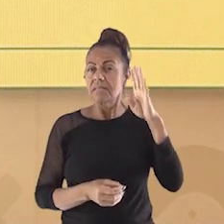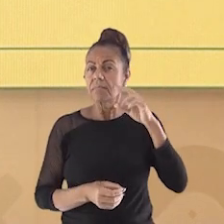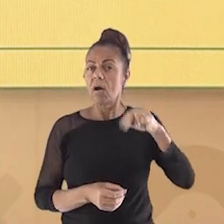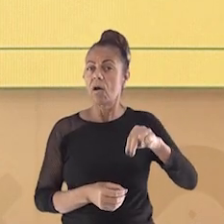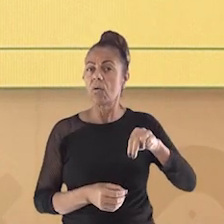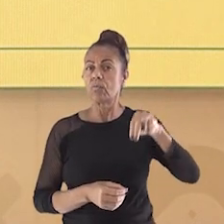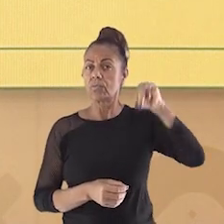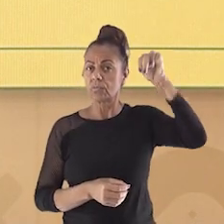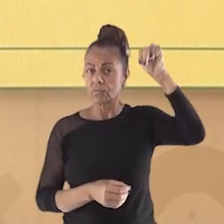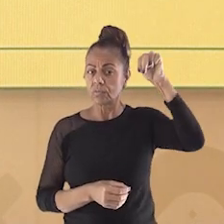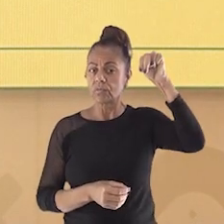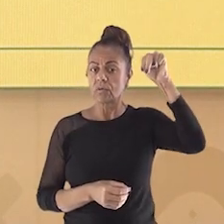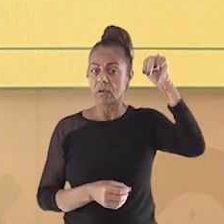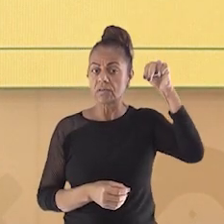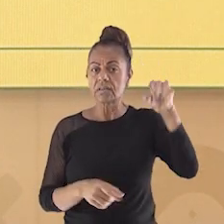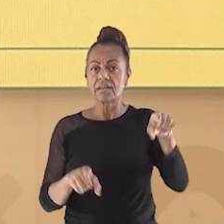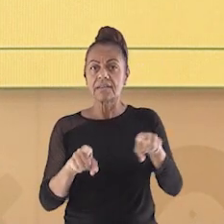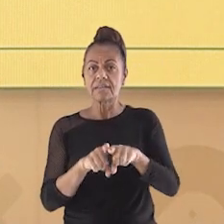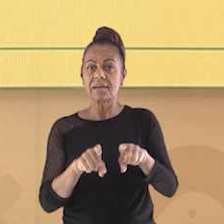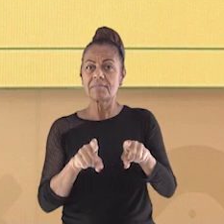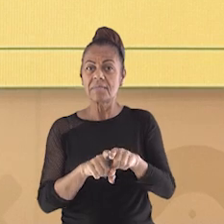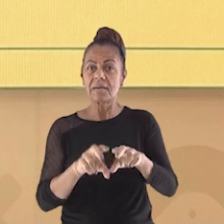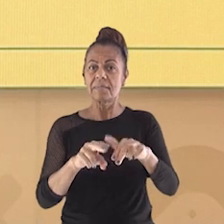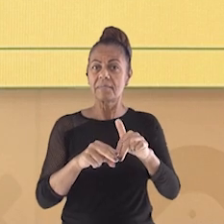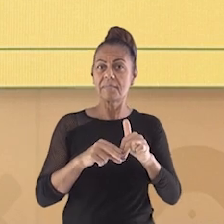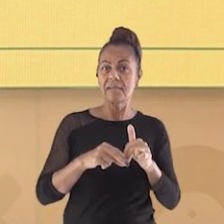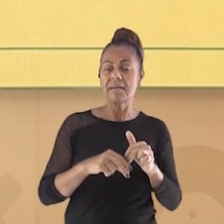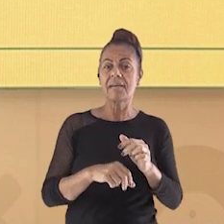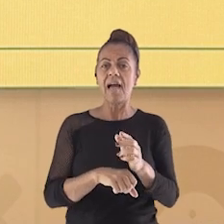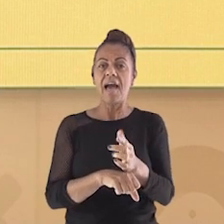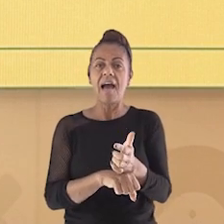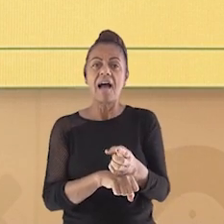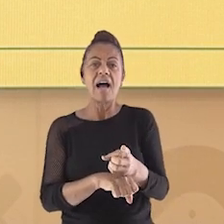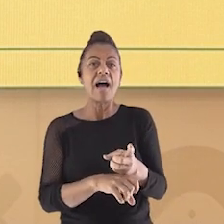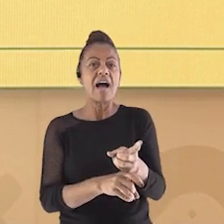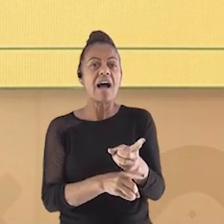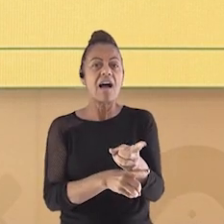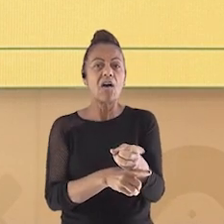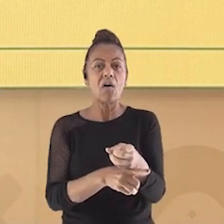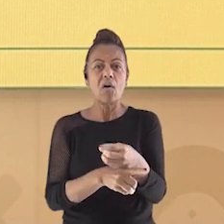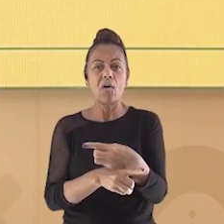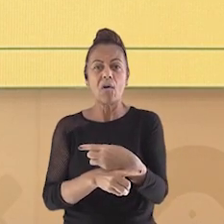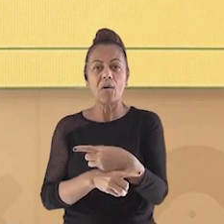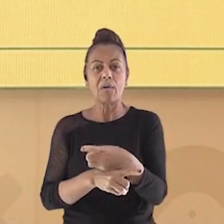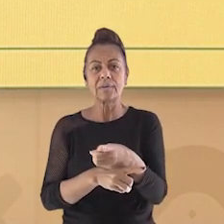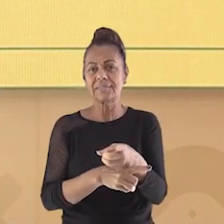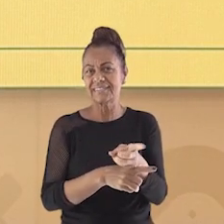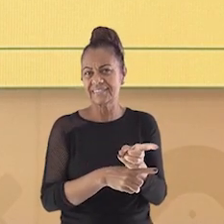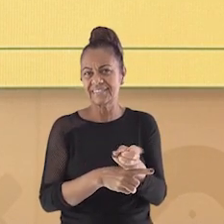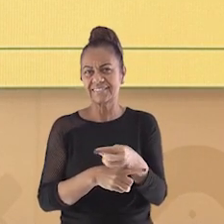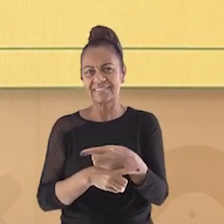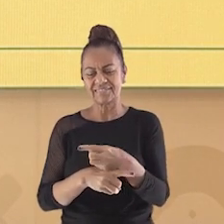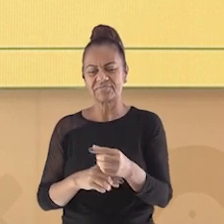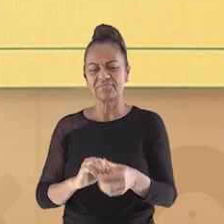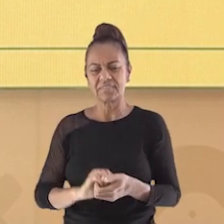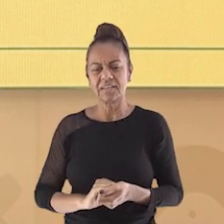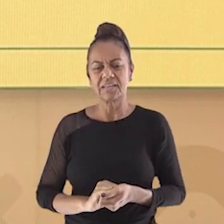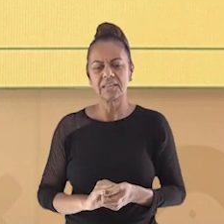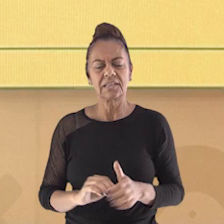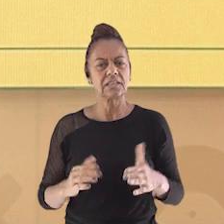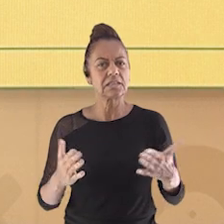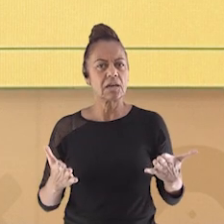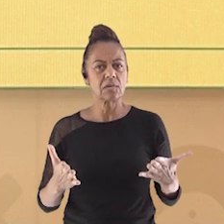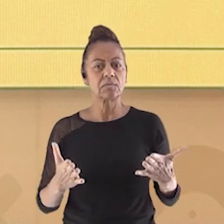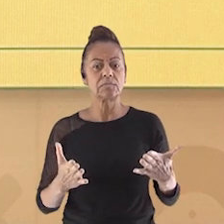ou também através da rosa dos ventos. Lembrando que os pontos cardeais que podemos